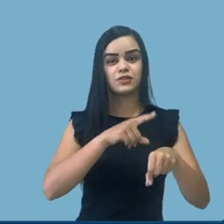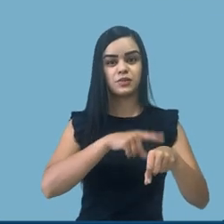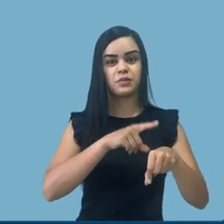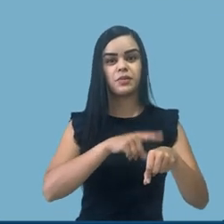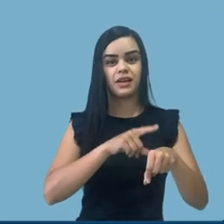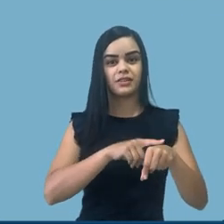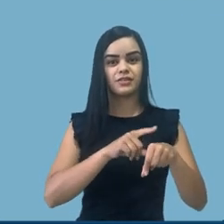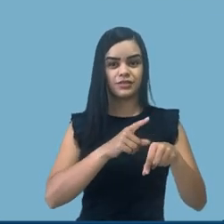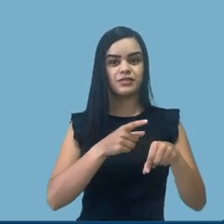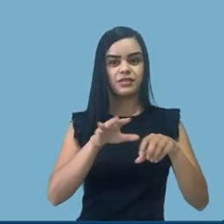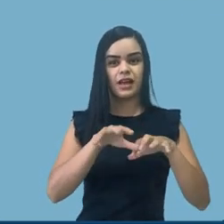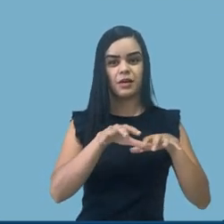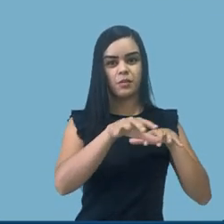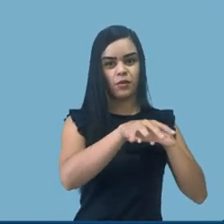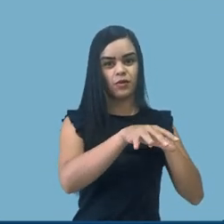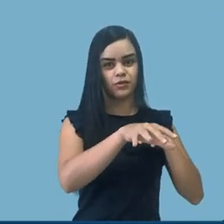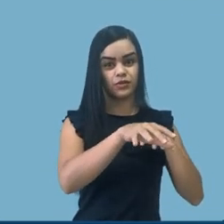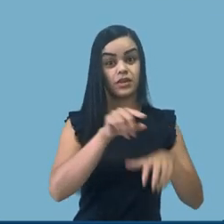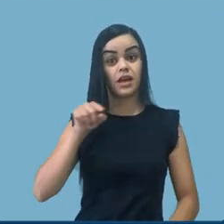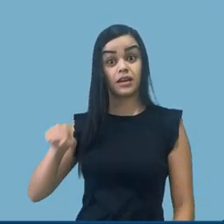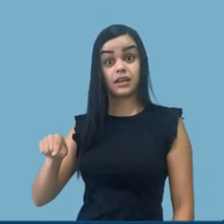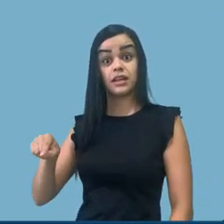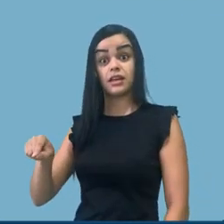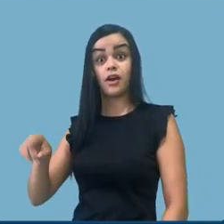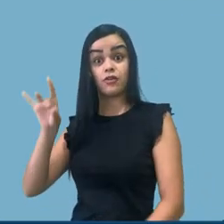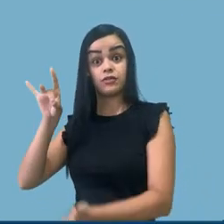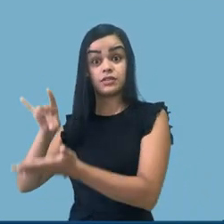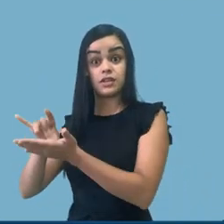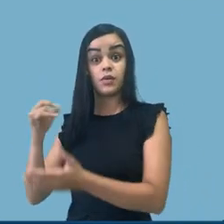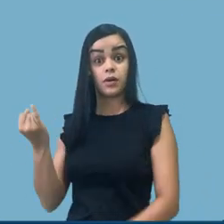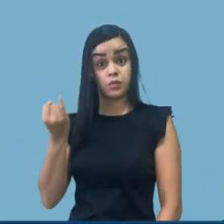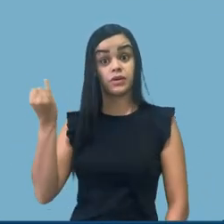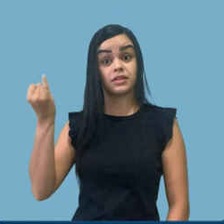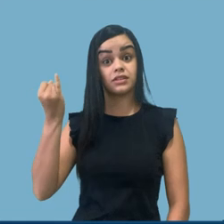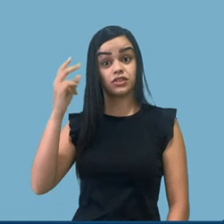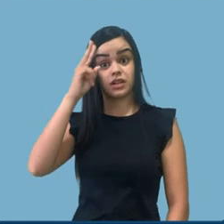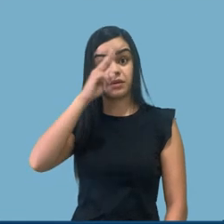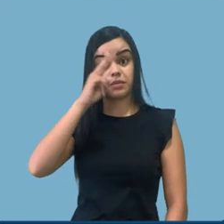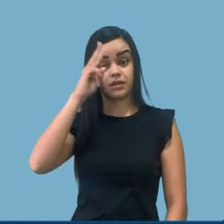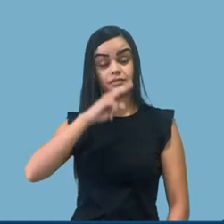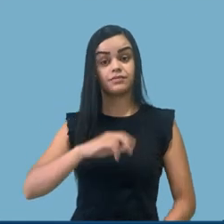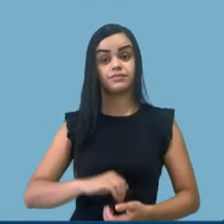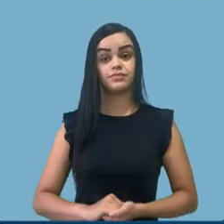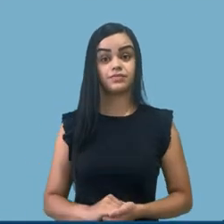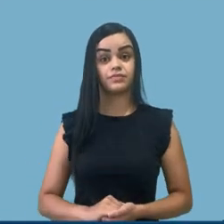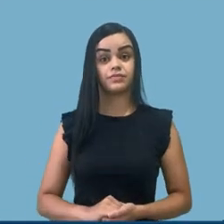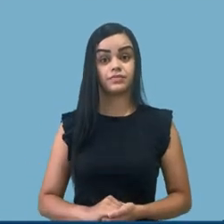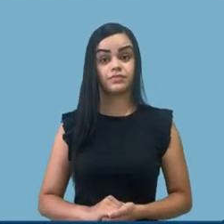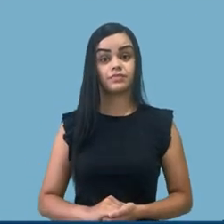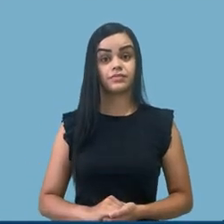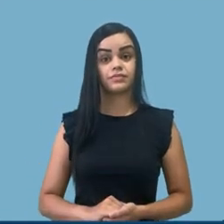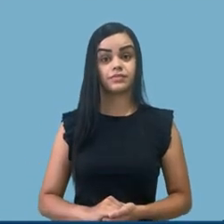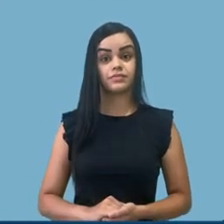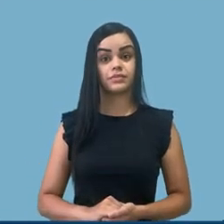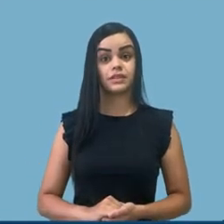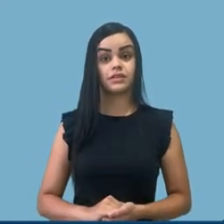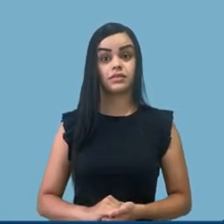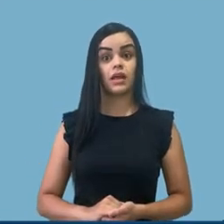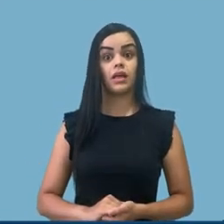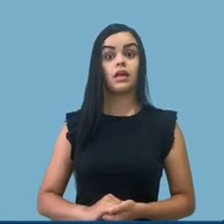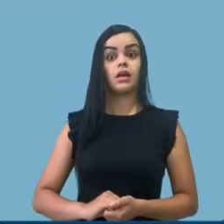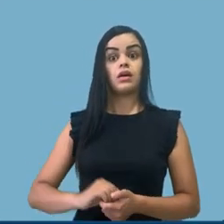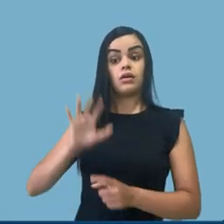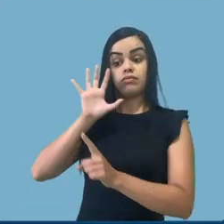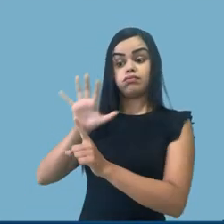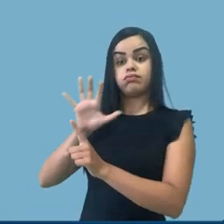relativa rigidez dos períodos regulares. Então, esse é um aspecto importante também. E diminui a pressão sobre a oferta no período de maio a agosto de